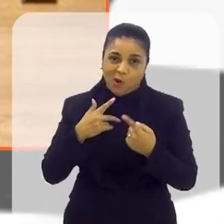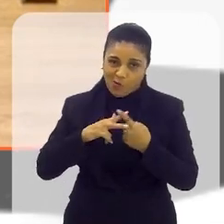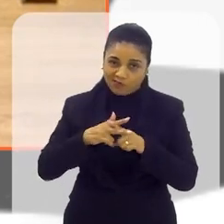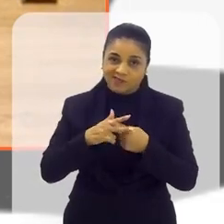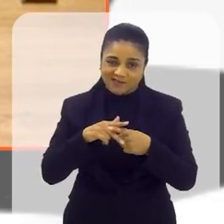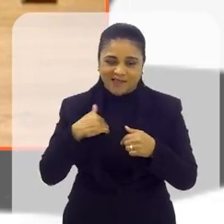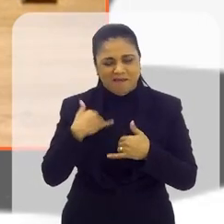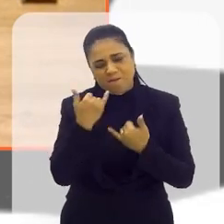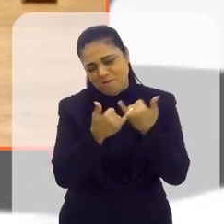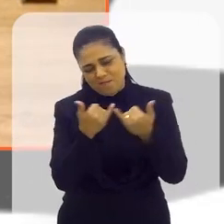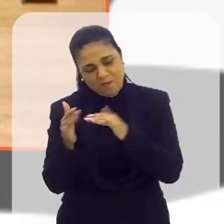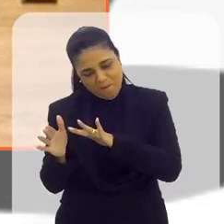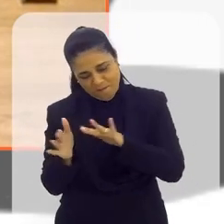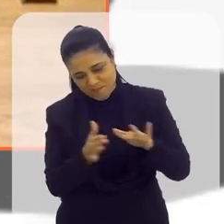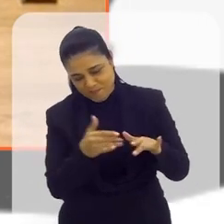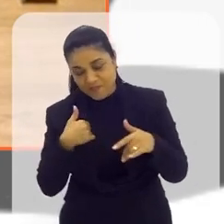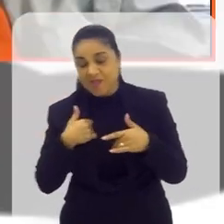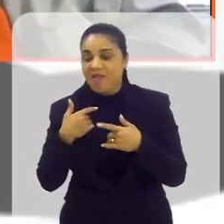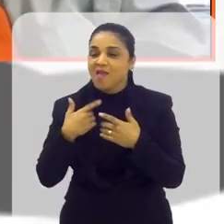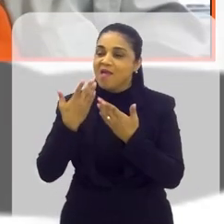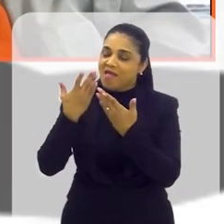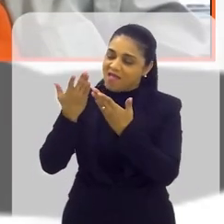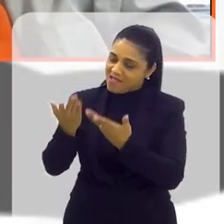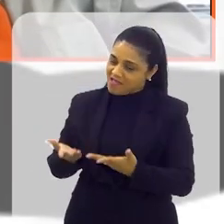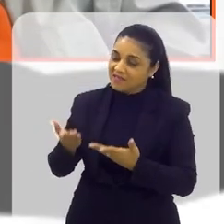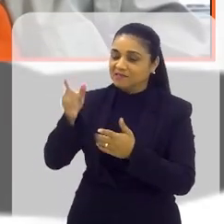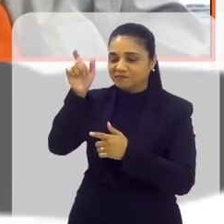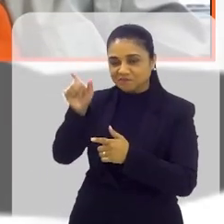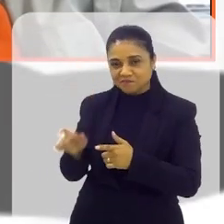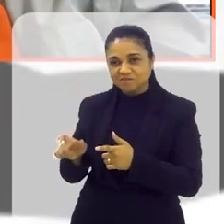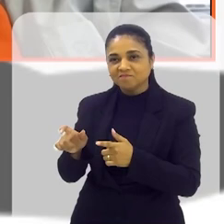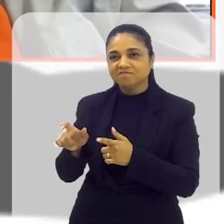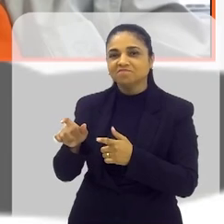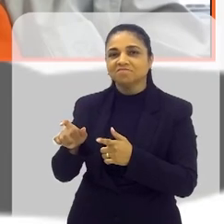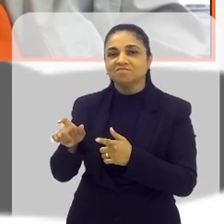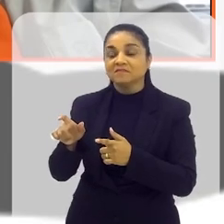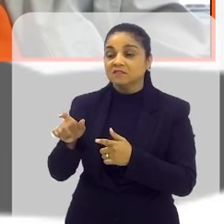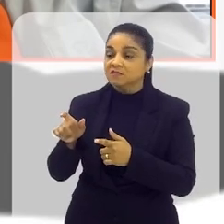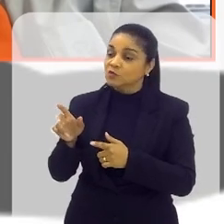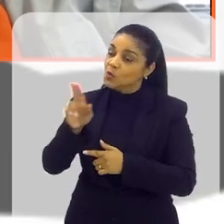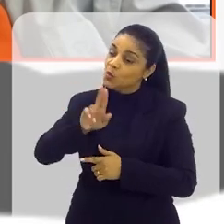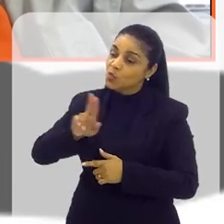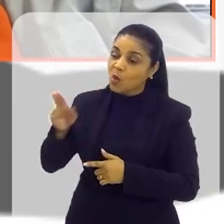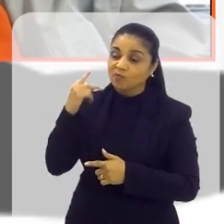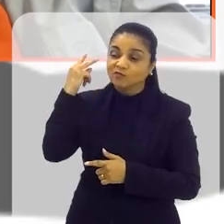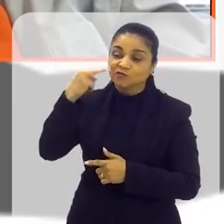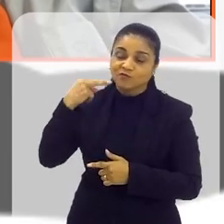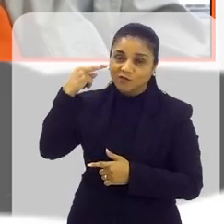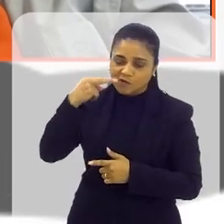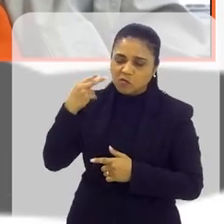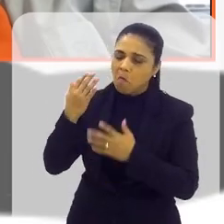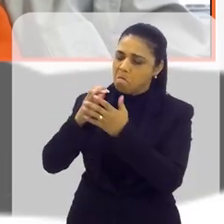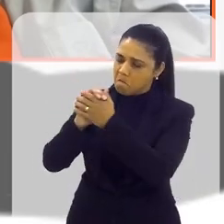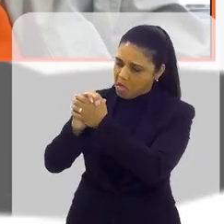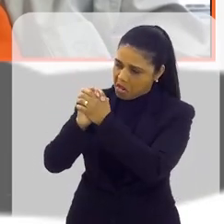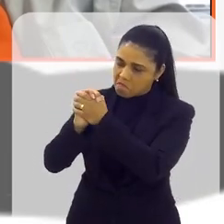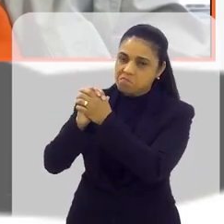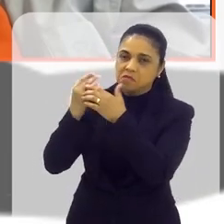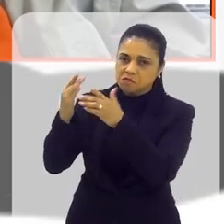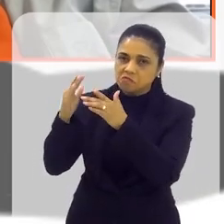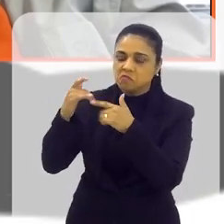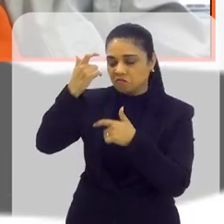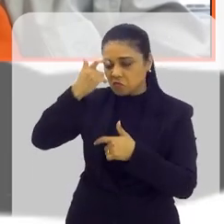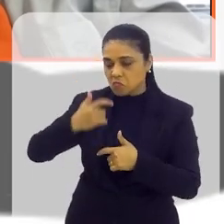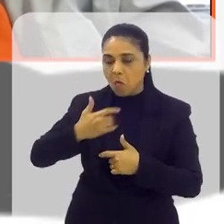casa. Mas eu quero, brincadeiras à parte, ressaltar a nobreza do senhor de citar o nome do vereador. O senhor está de